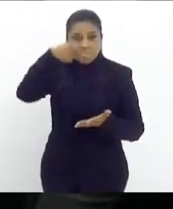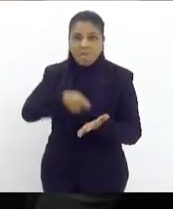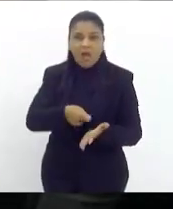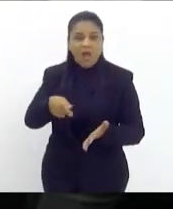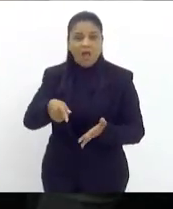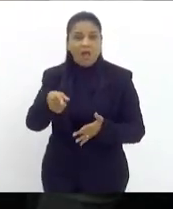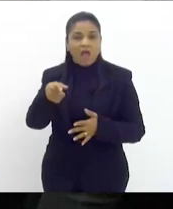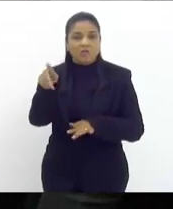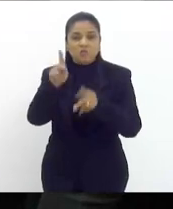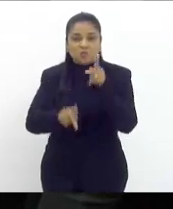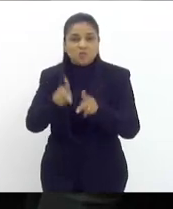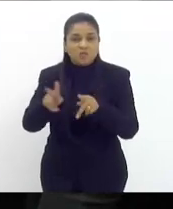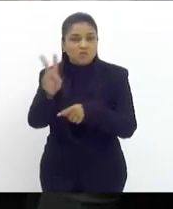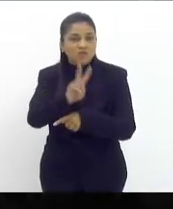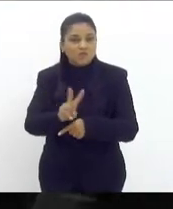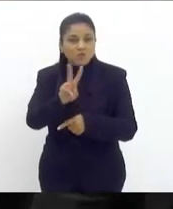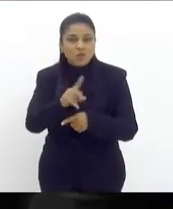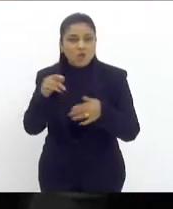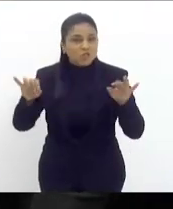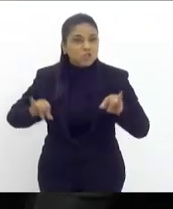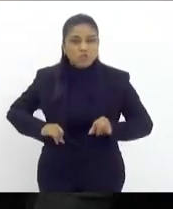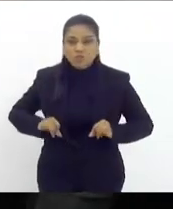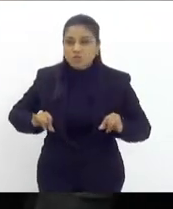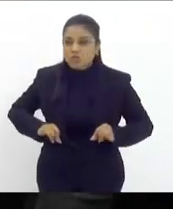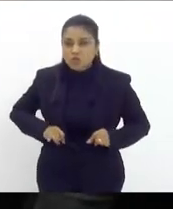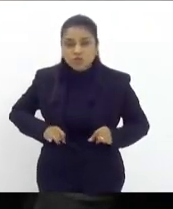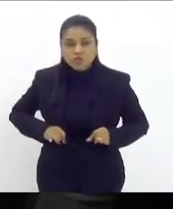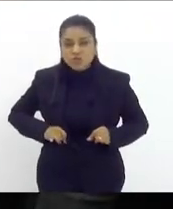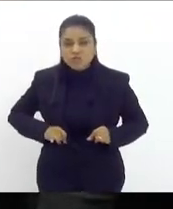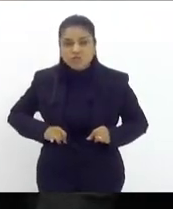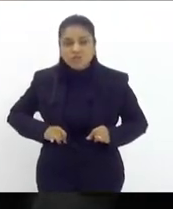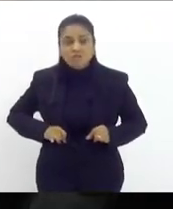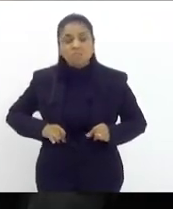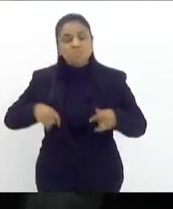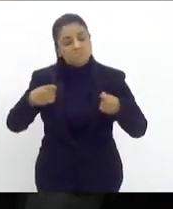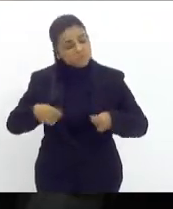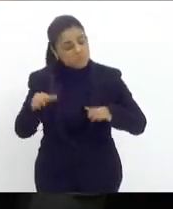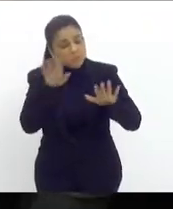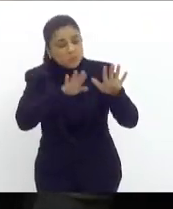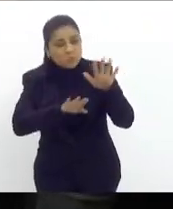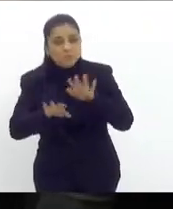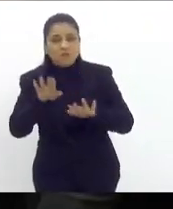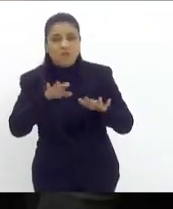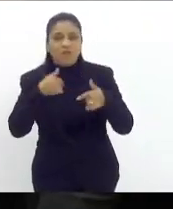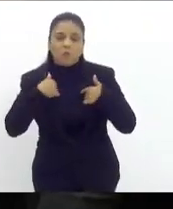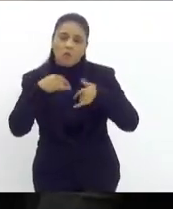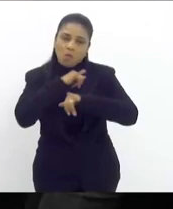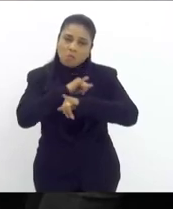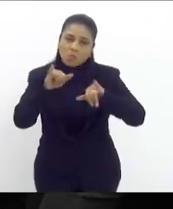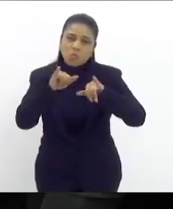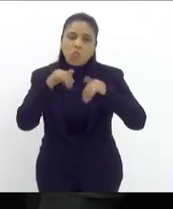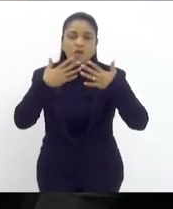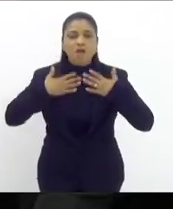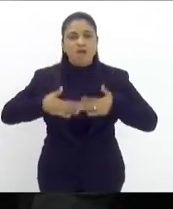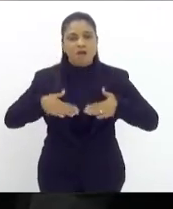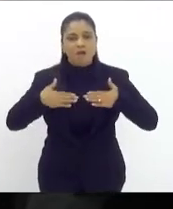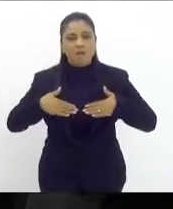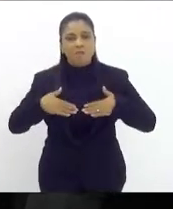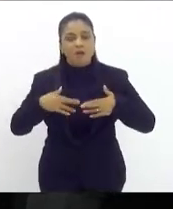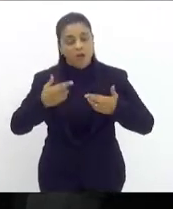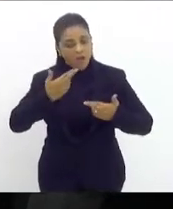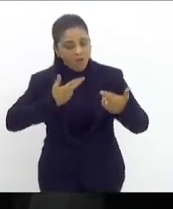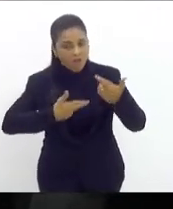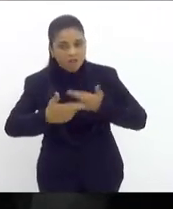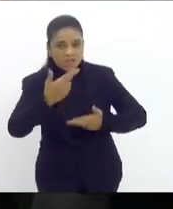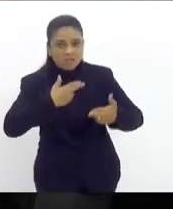sofre tanto então nós temos que ter cuidado e aí eu digo com muita tranquilidade as relações